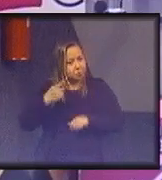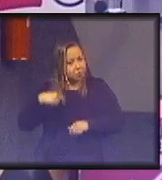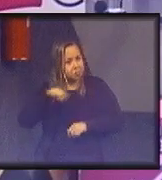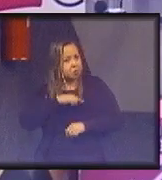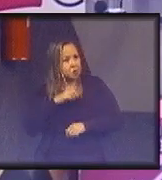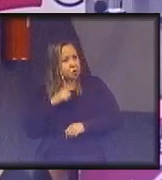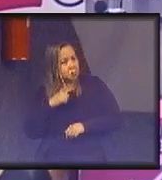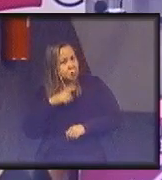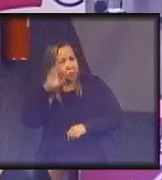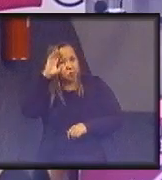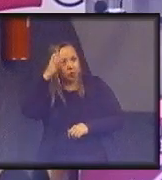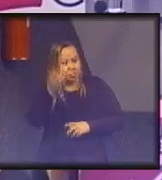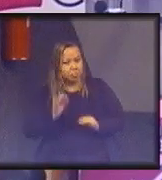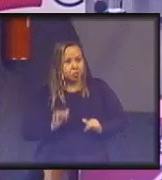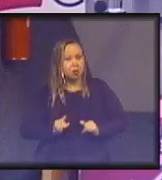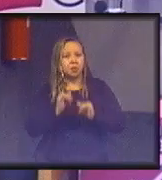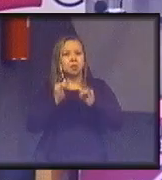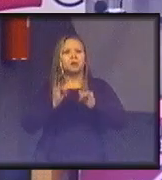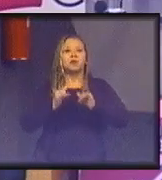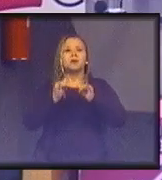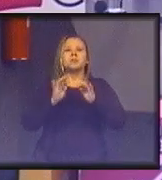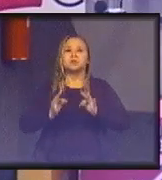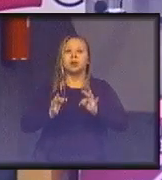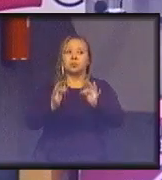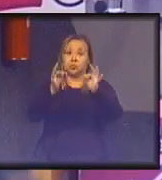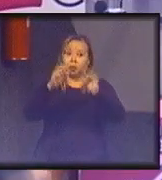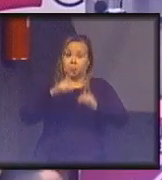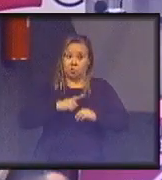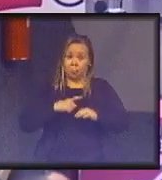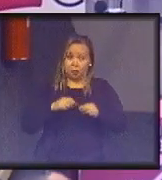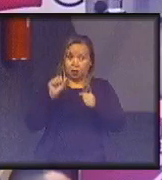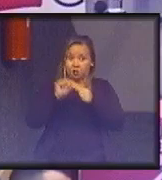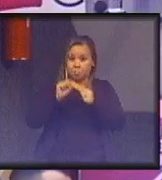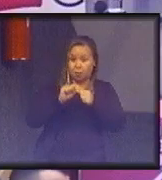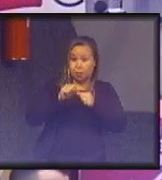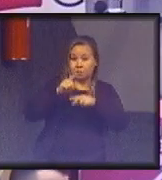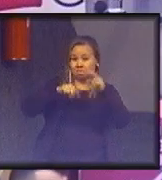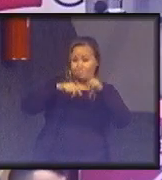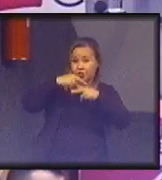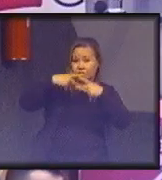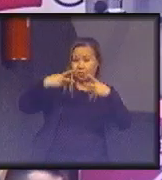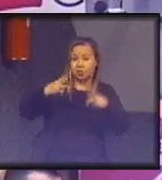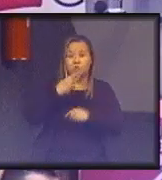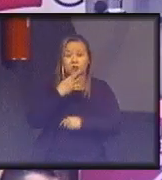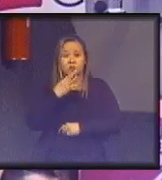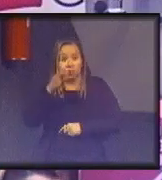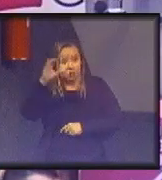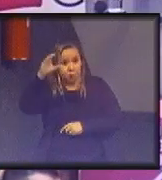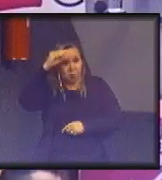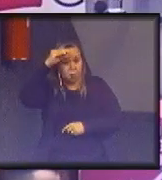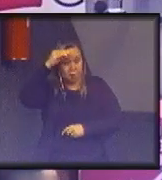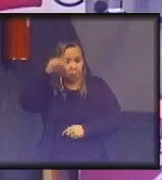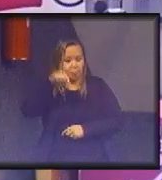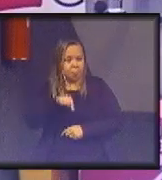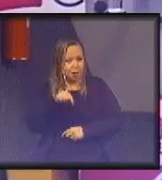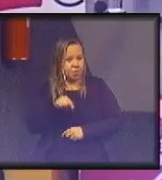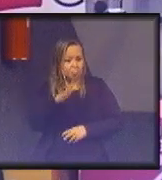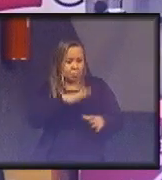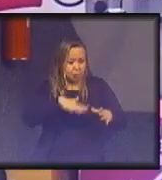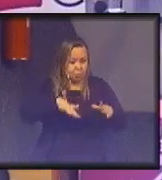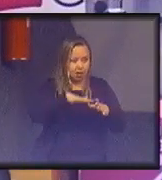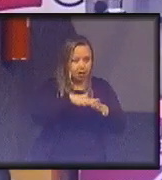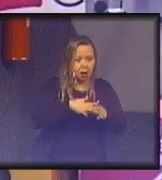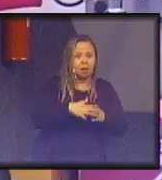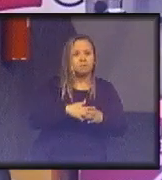soluções tecnológicas, nós temos muita produção de conhecimento nessa área, revisão da nossa